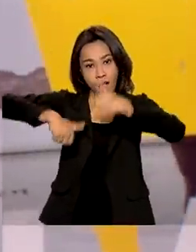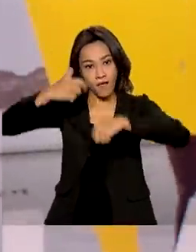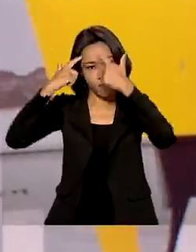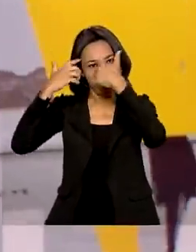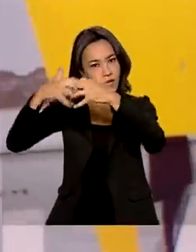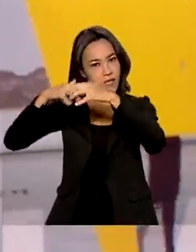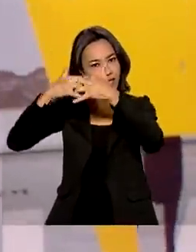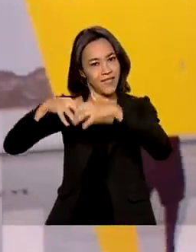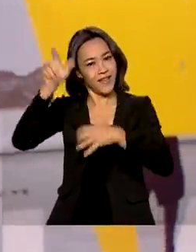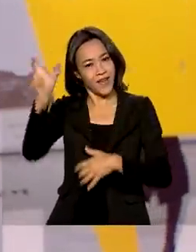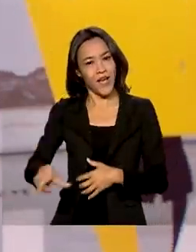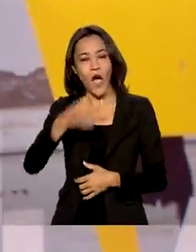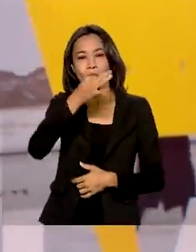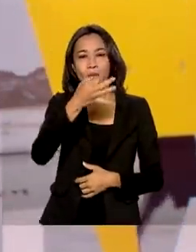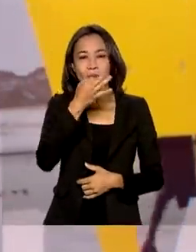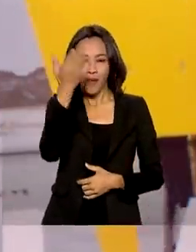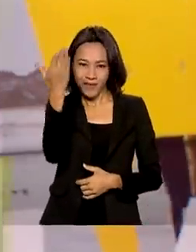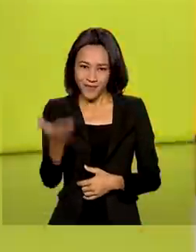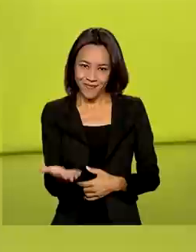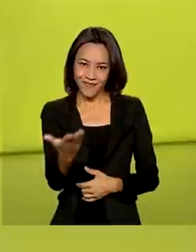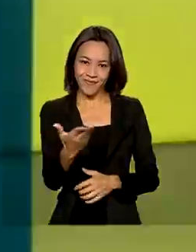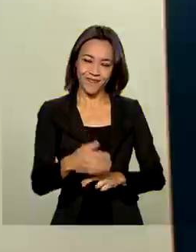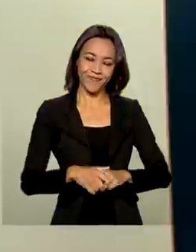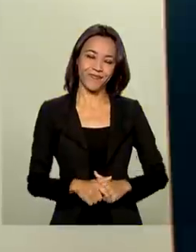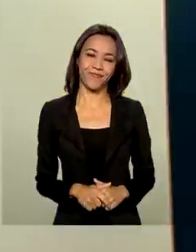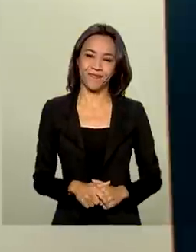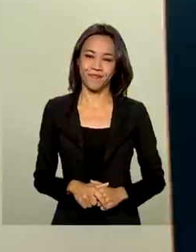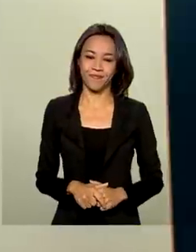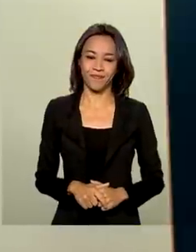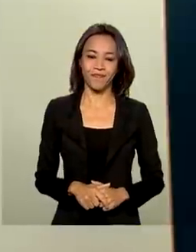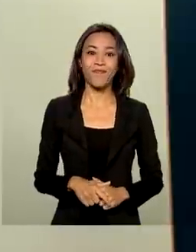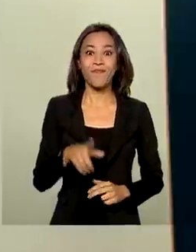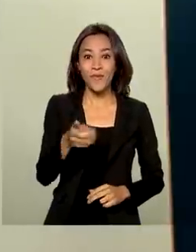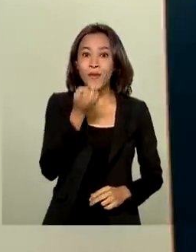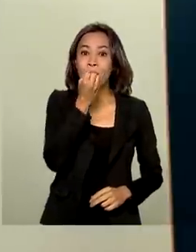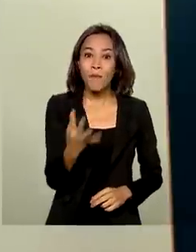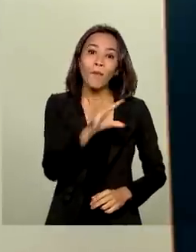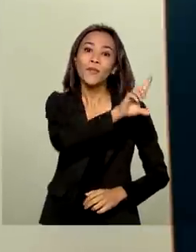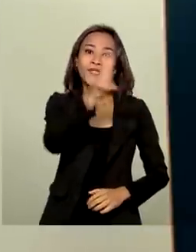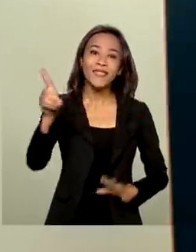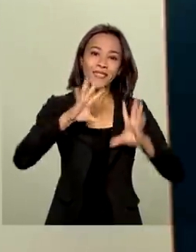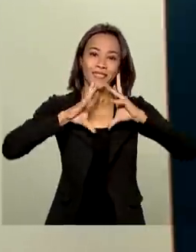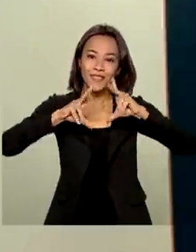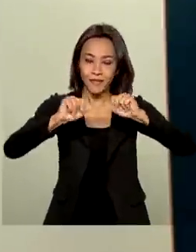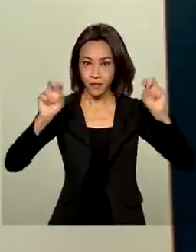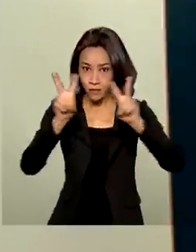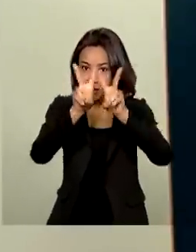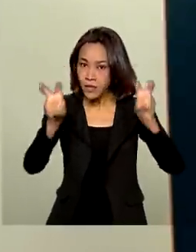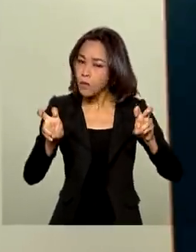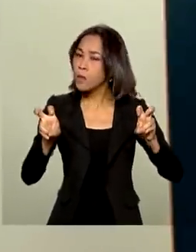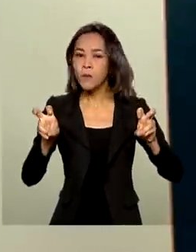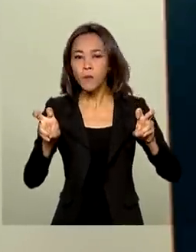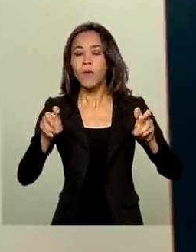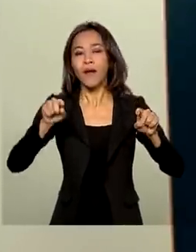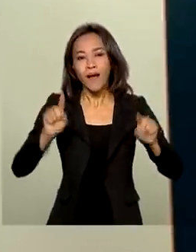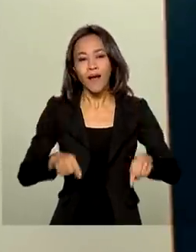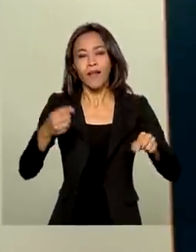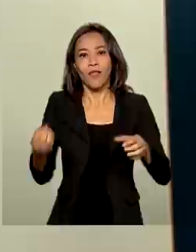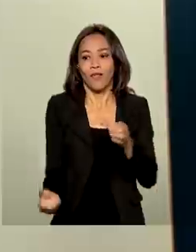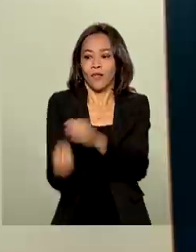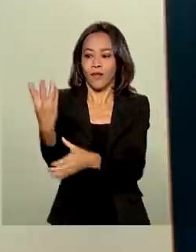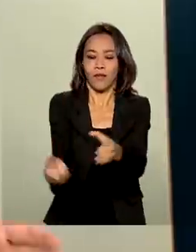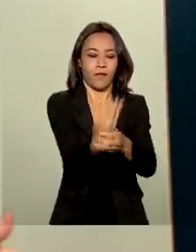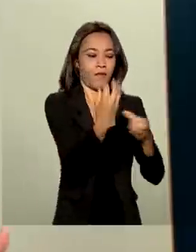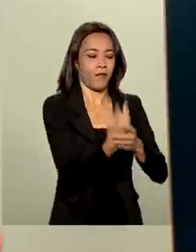comentarista aqui da TV Brasil, Ricardo Caldas. Bom dia, bom dia a todos. O nosso tema de hoje é a geração de novos postos de